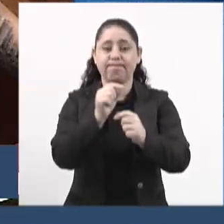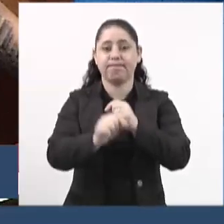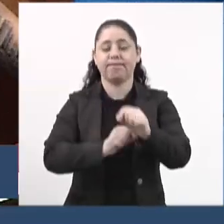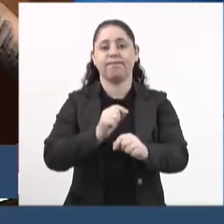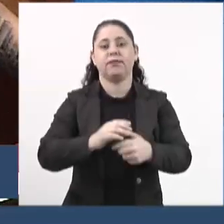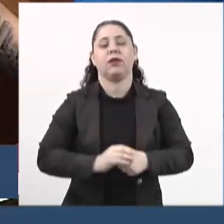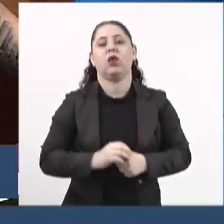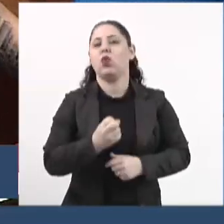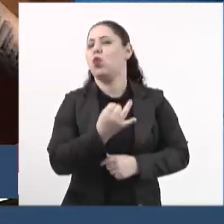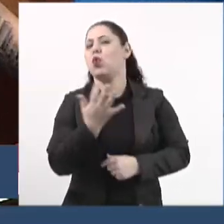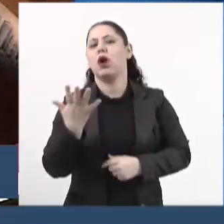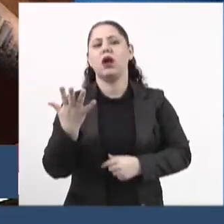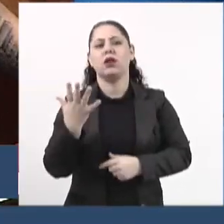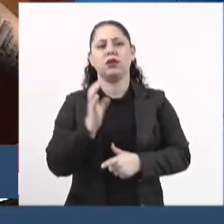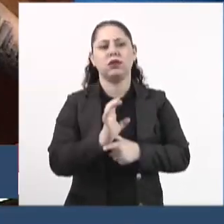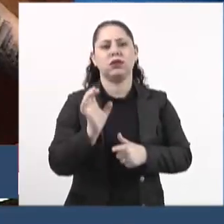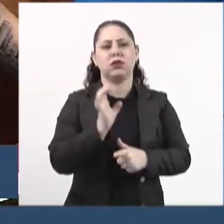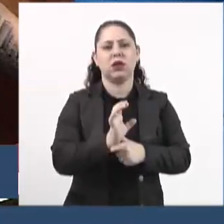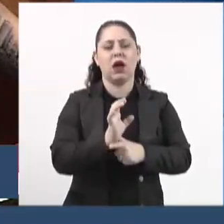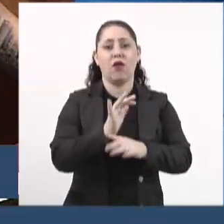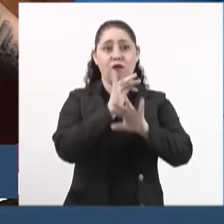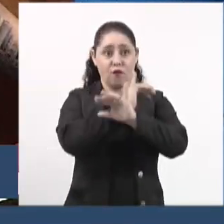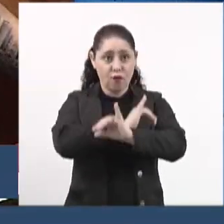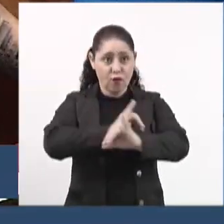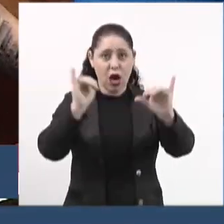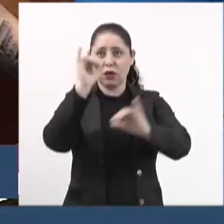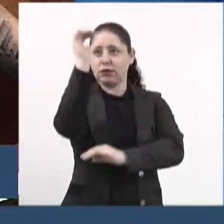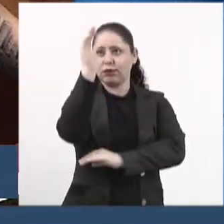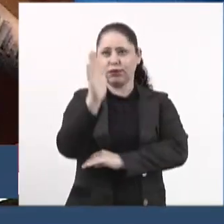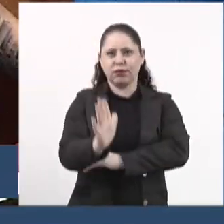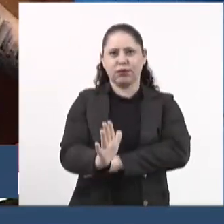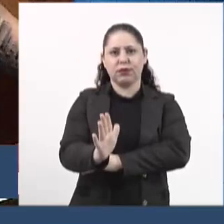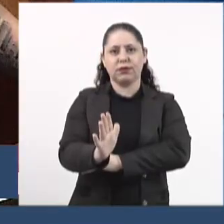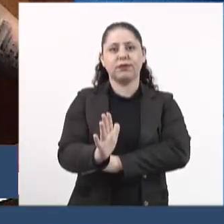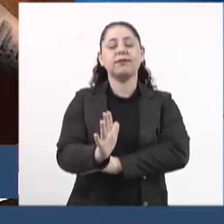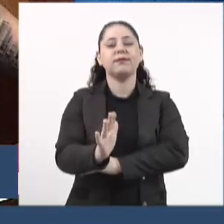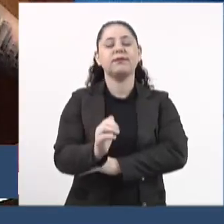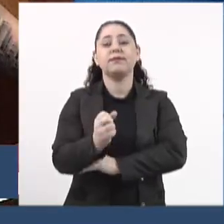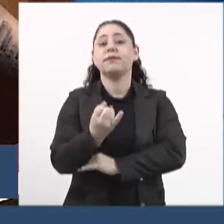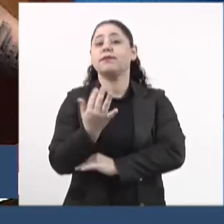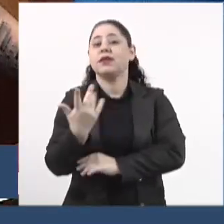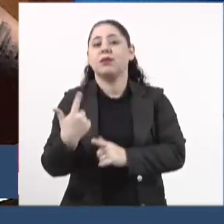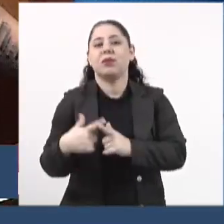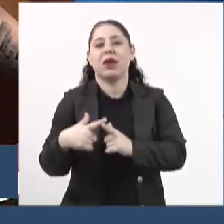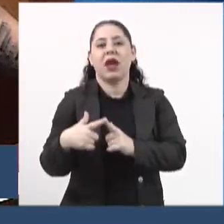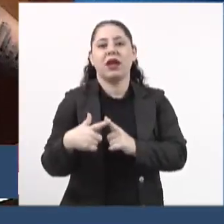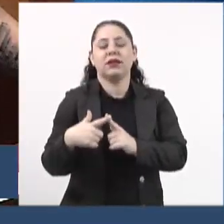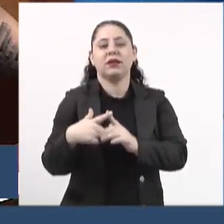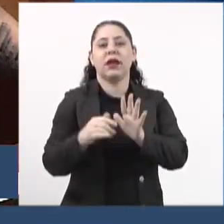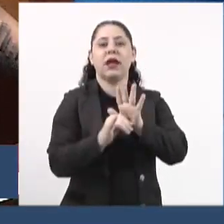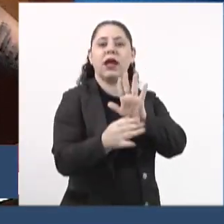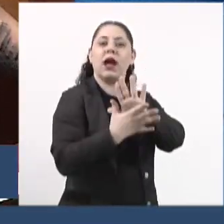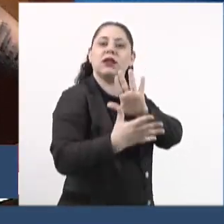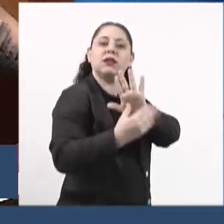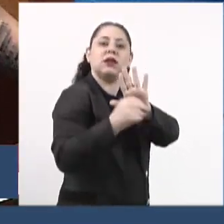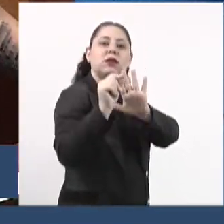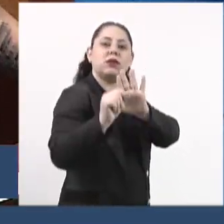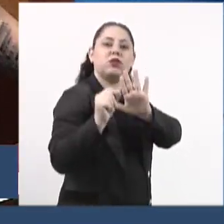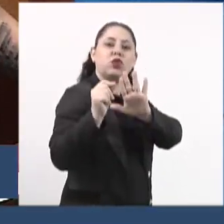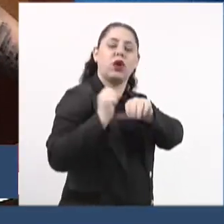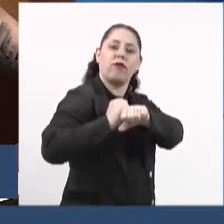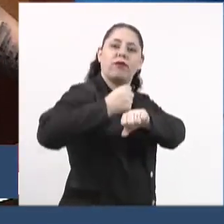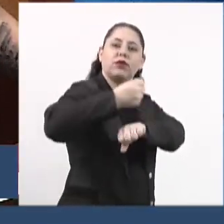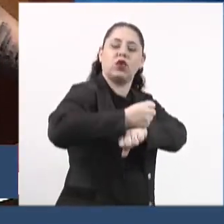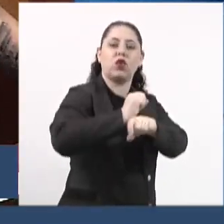Quantas vezes esse Estado foi notícia nacional, porque nós éramos exemplo no